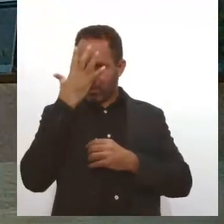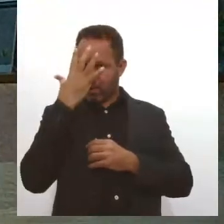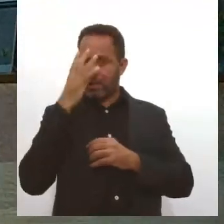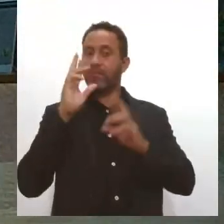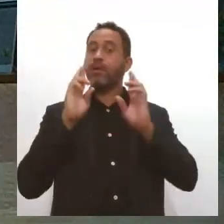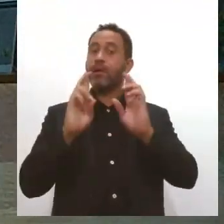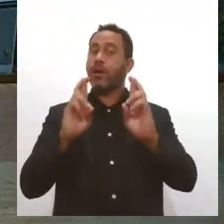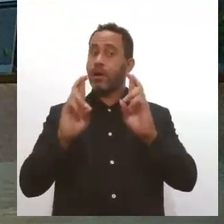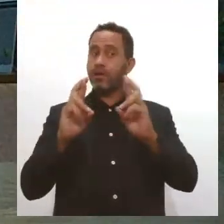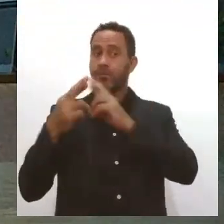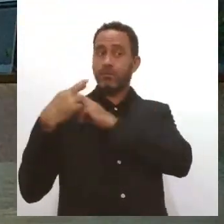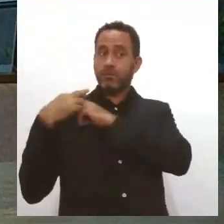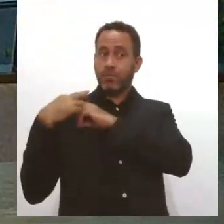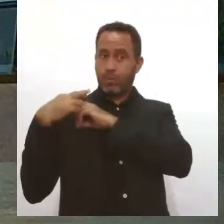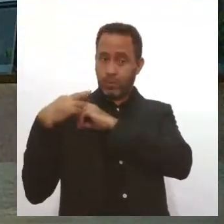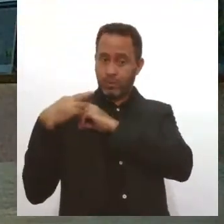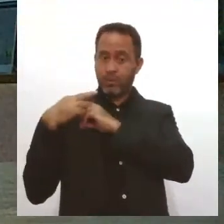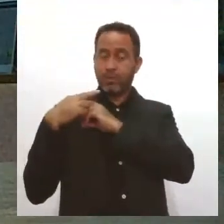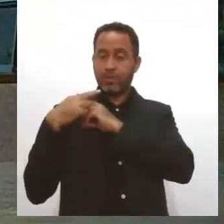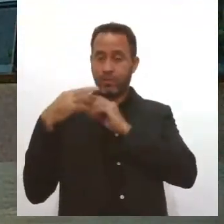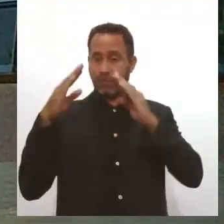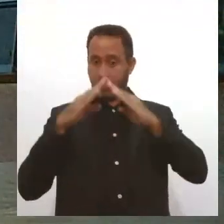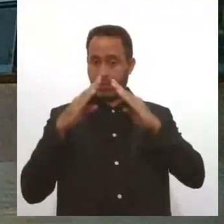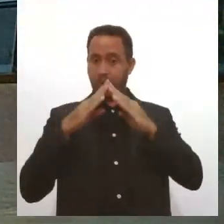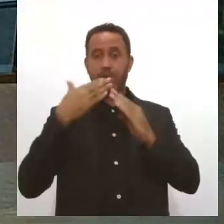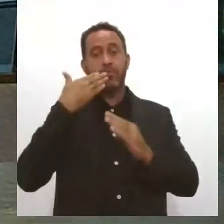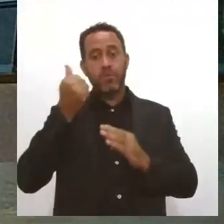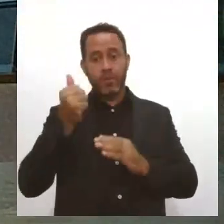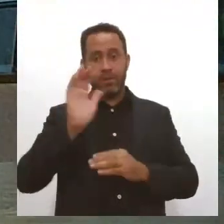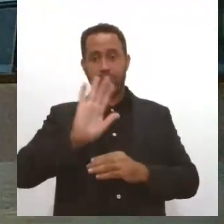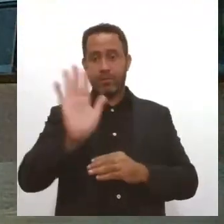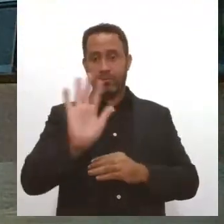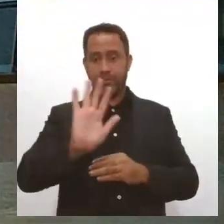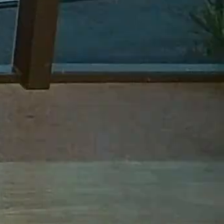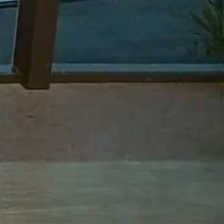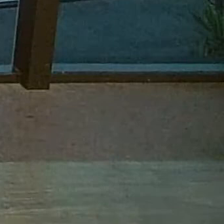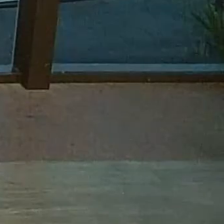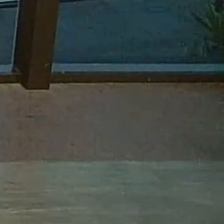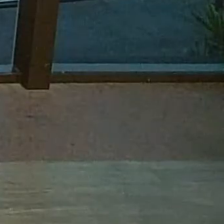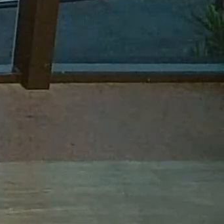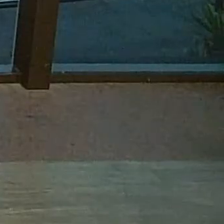responsabilidade e ética, e fique em casa, viu? Até o nosso próximo encontro. Até já.